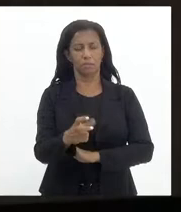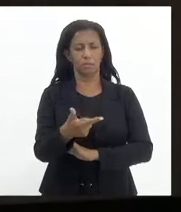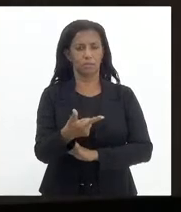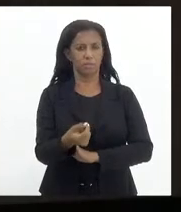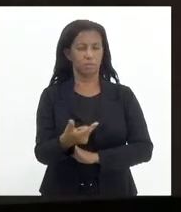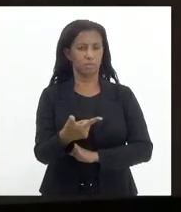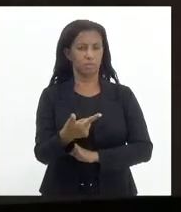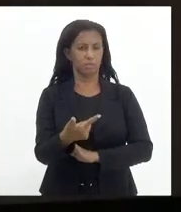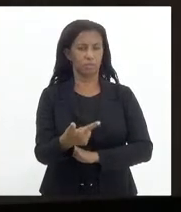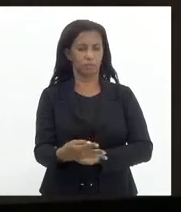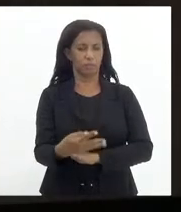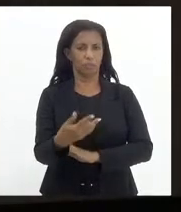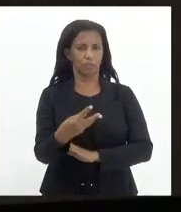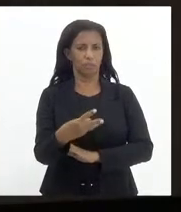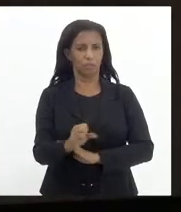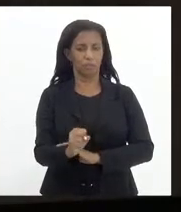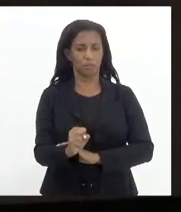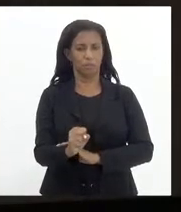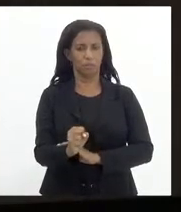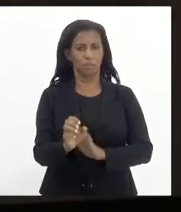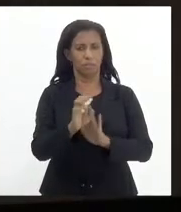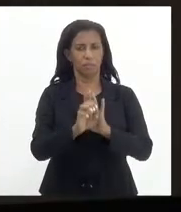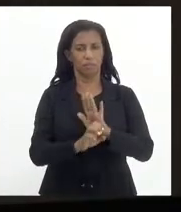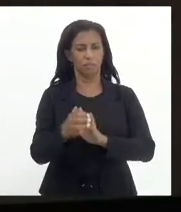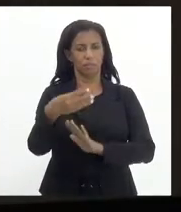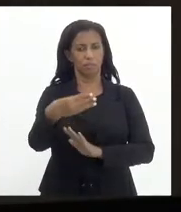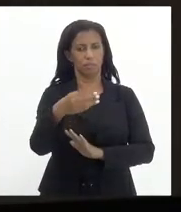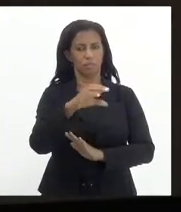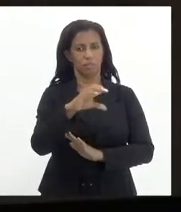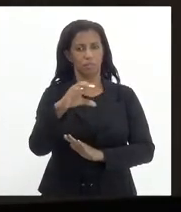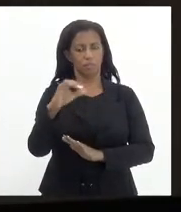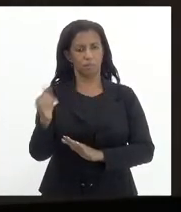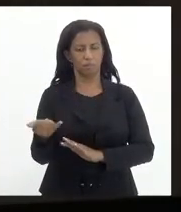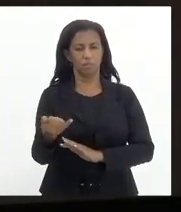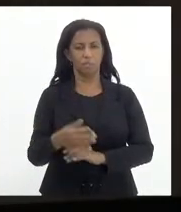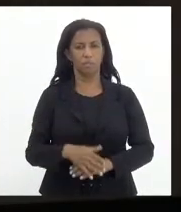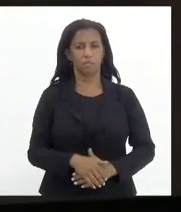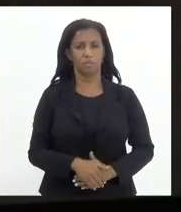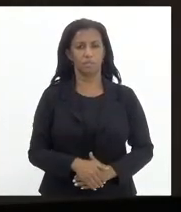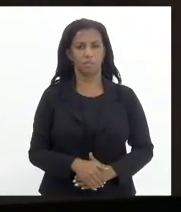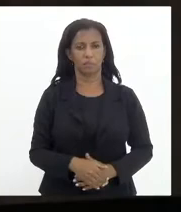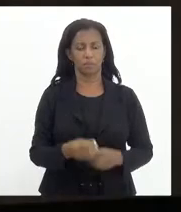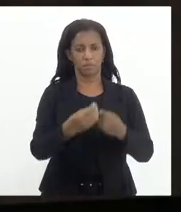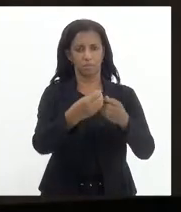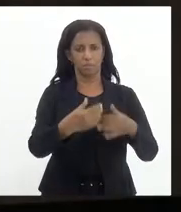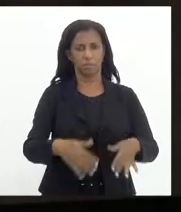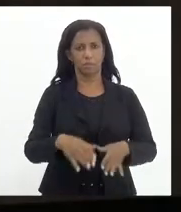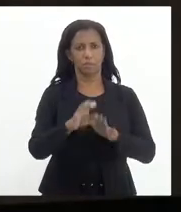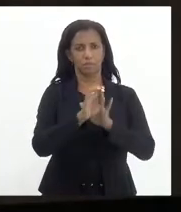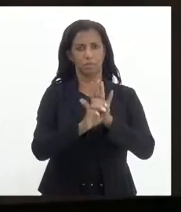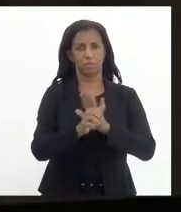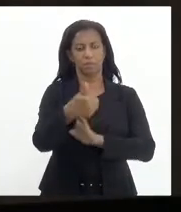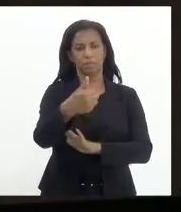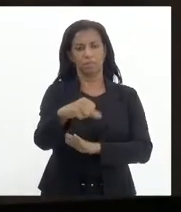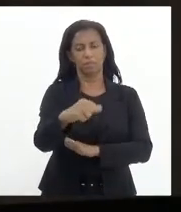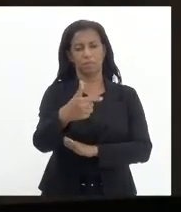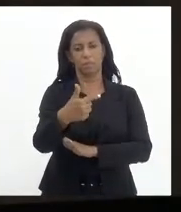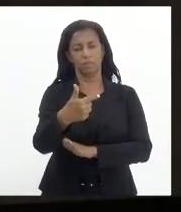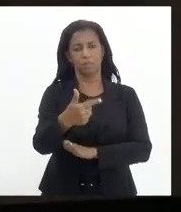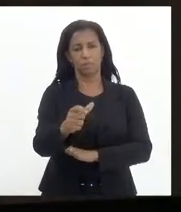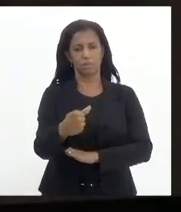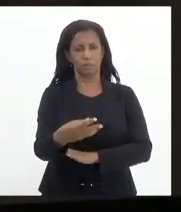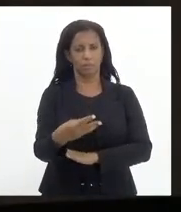Ministro. Emenda 13 da CCJ. Pela prejudicabilidade das emendas 19, 23,